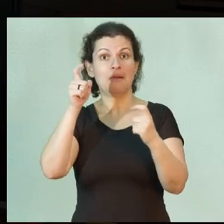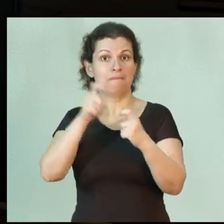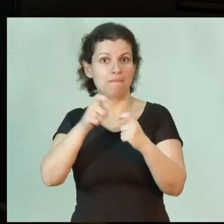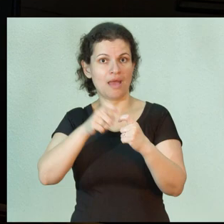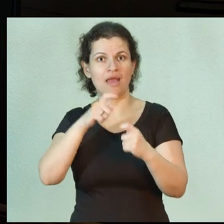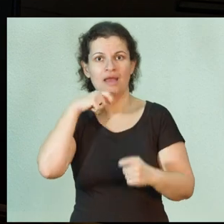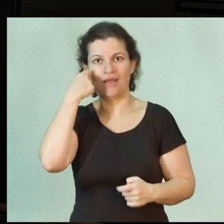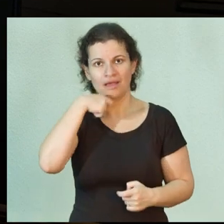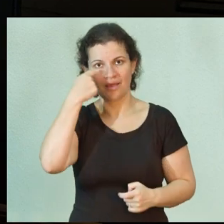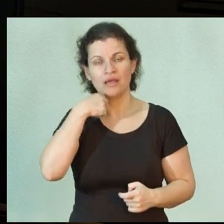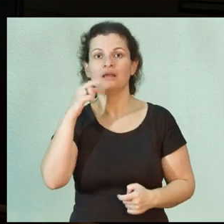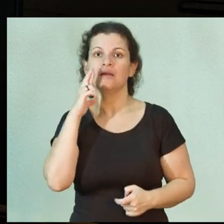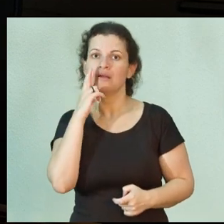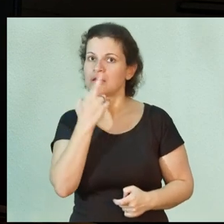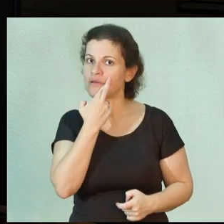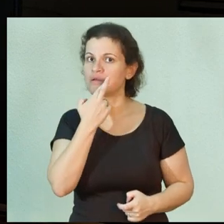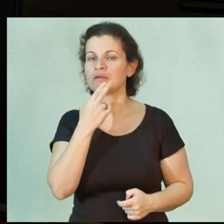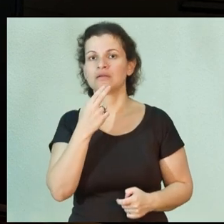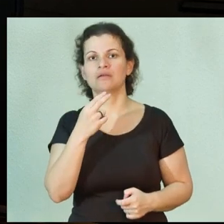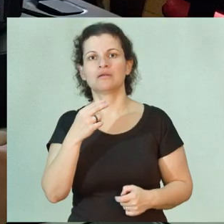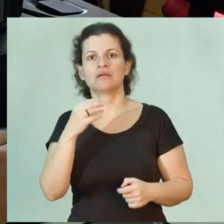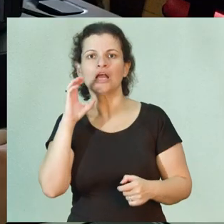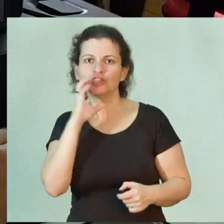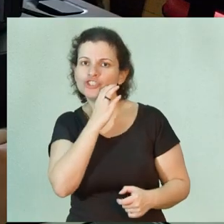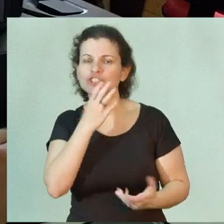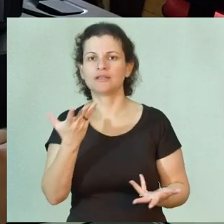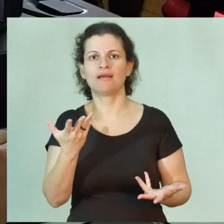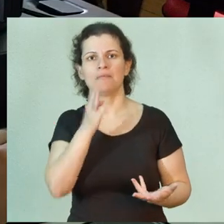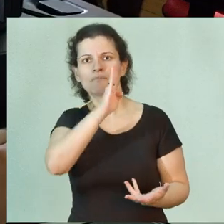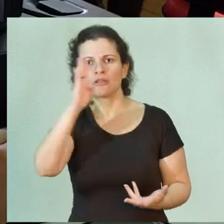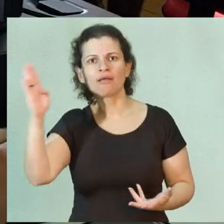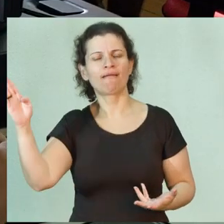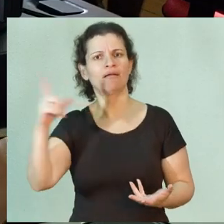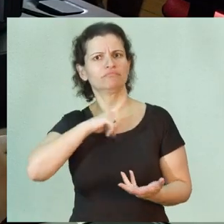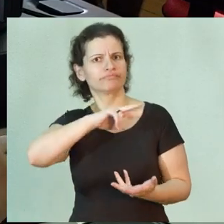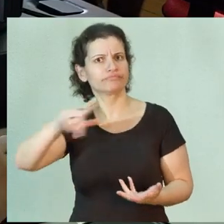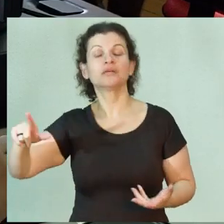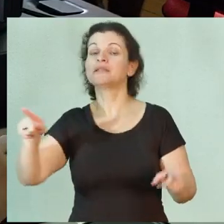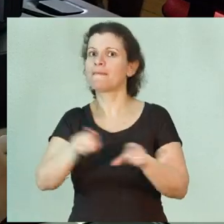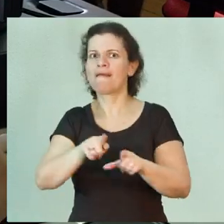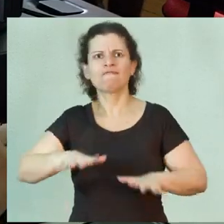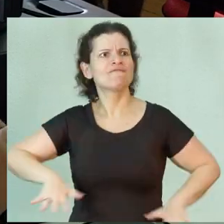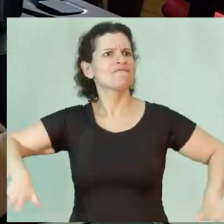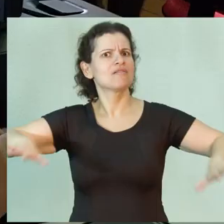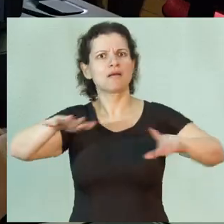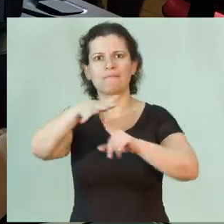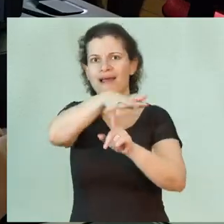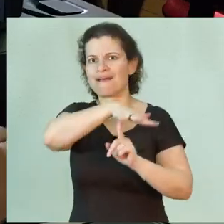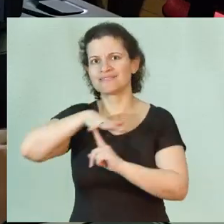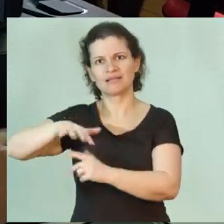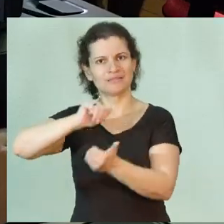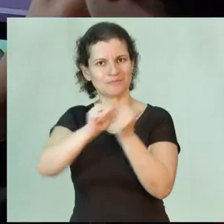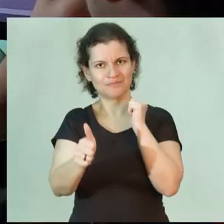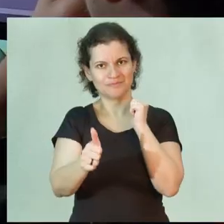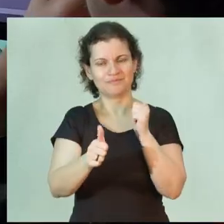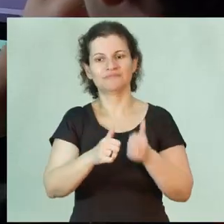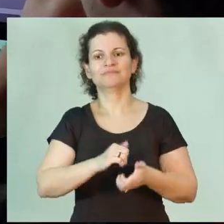-dontológico, com restaurante universitário, com cantina, bibliotecas e também uma ampla praça esportiva.